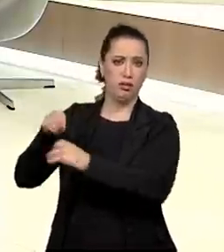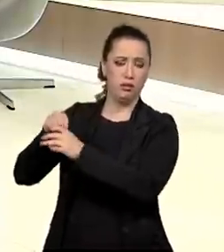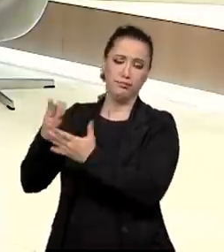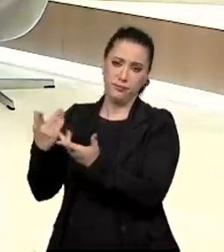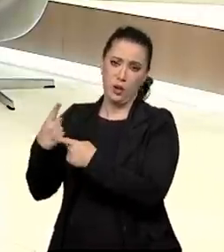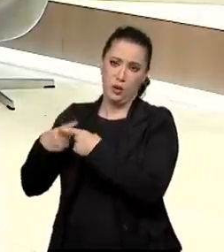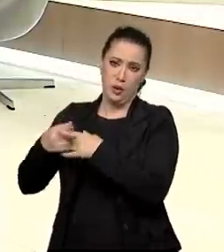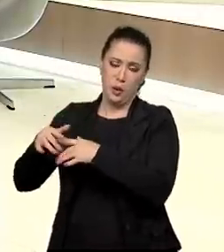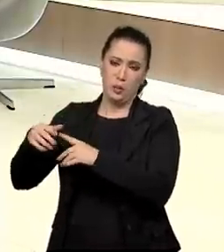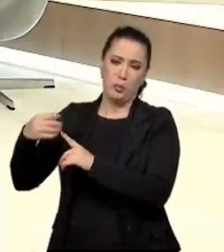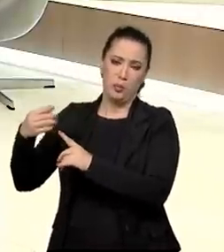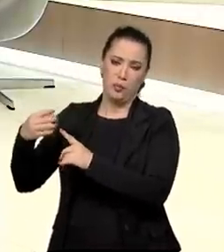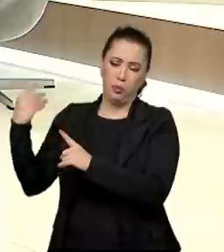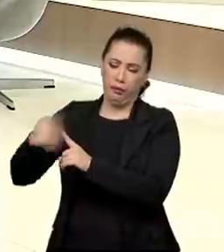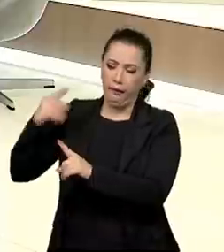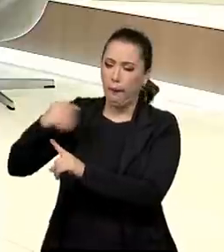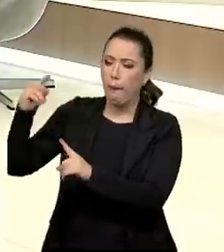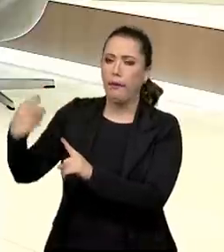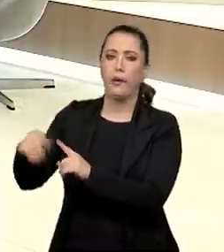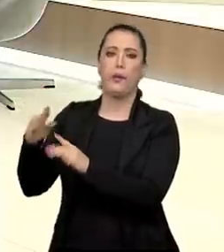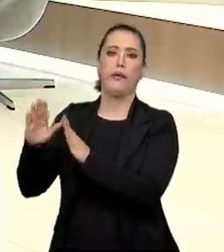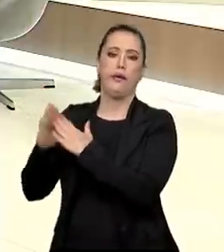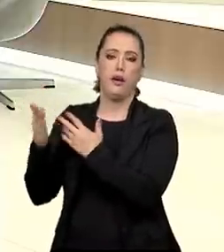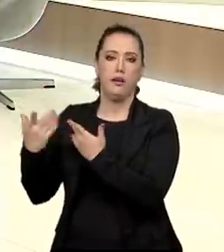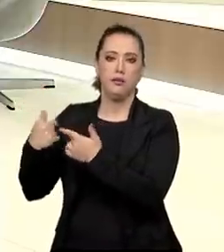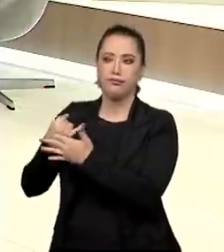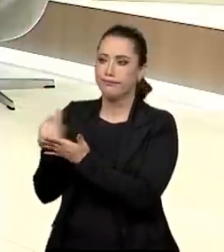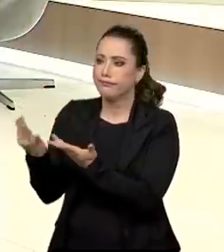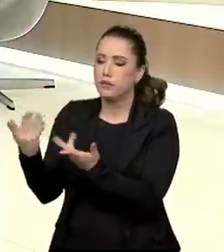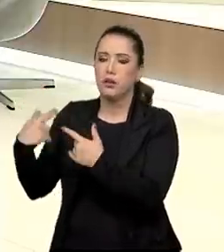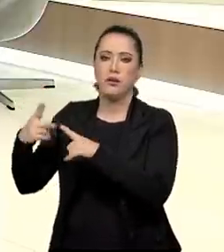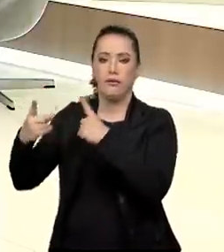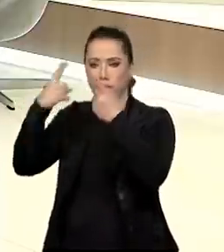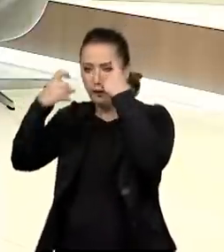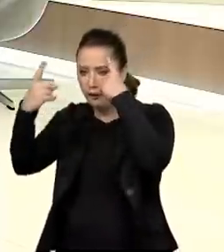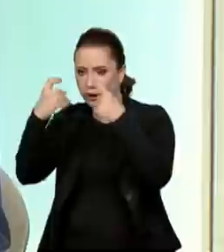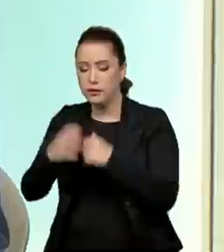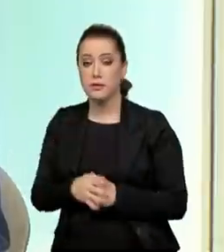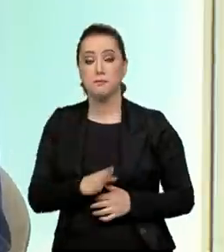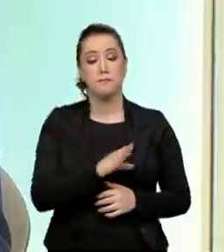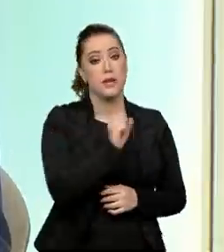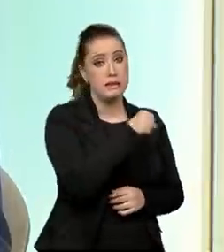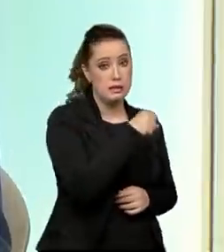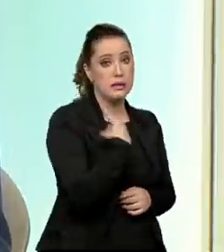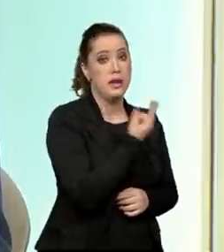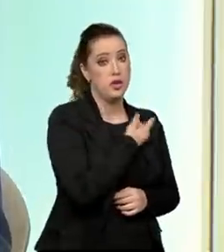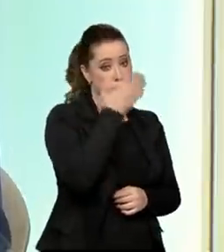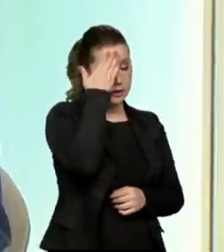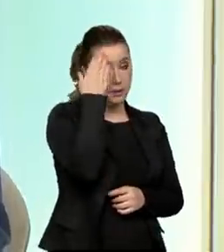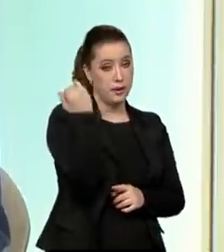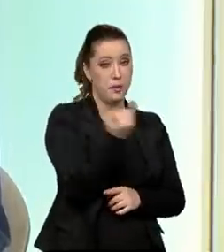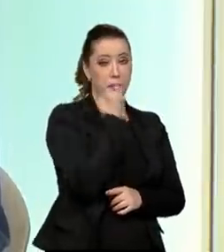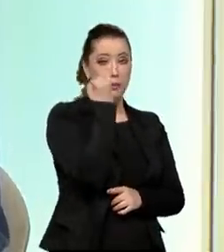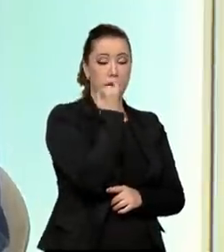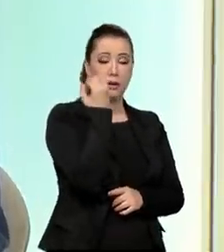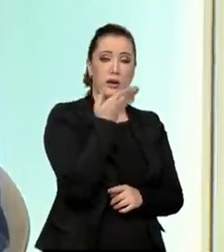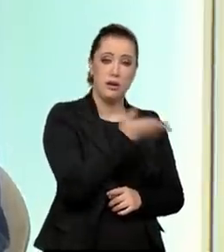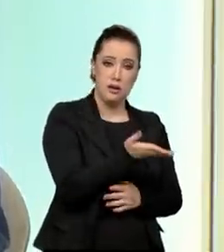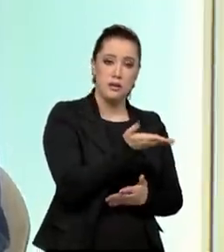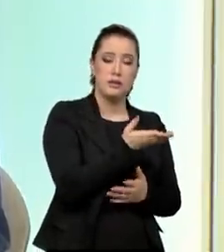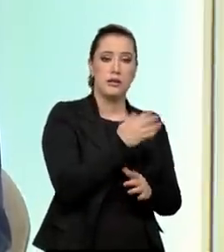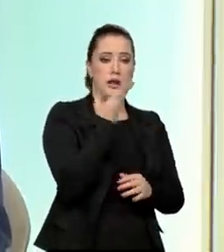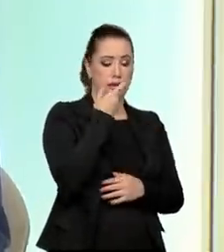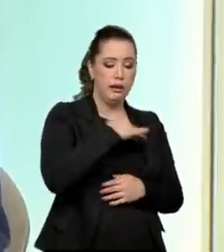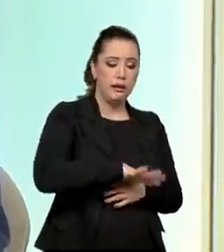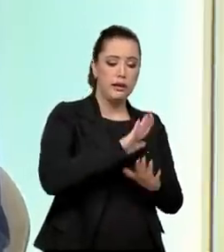vêm fragilizadas. A gente sabe da importância da socialização para a criança no ambiente escolar. Essa criança,